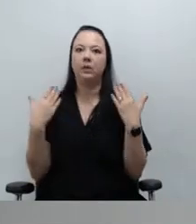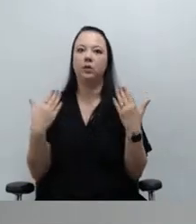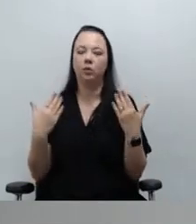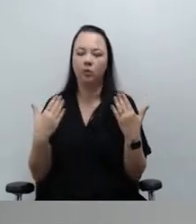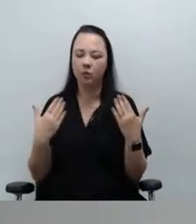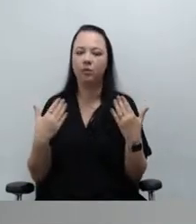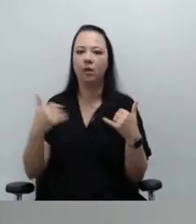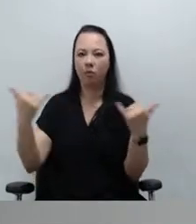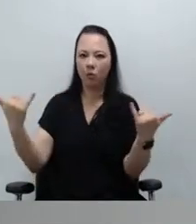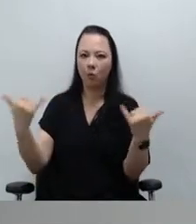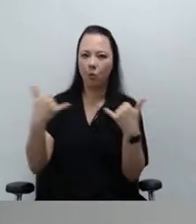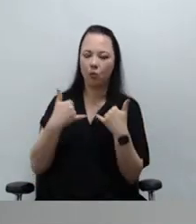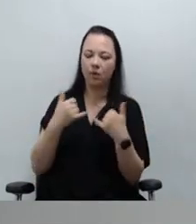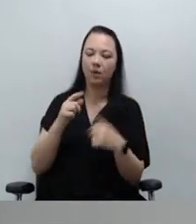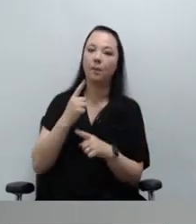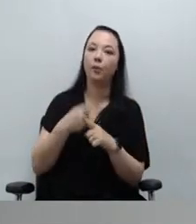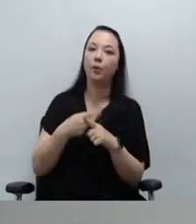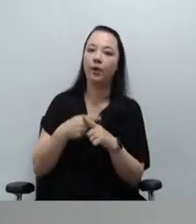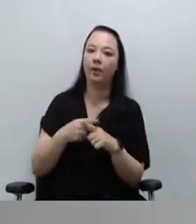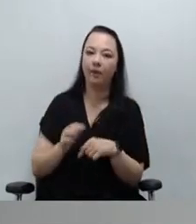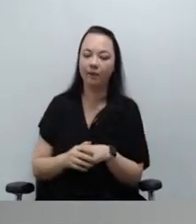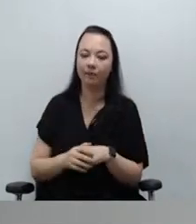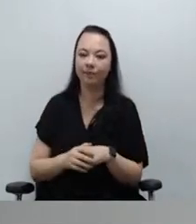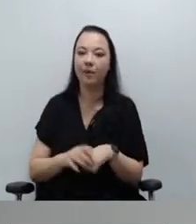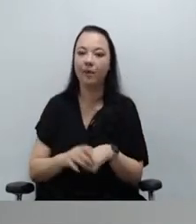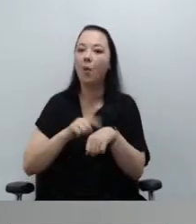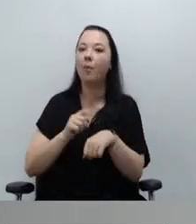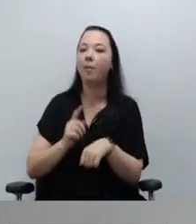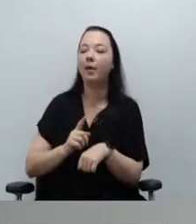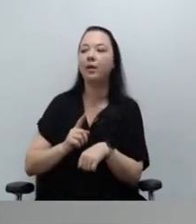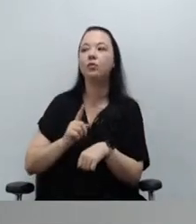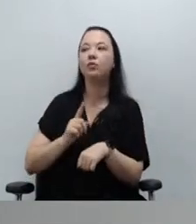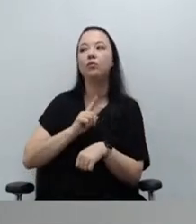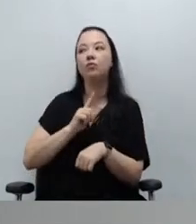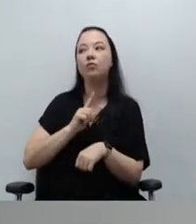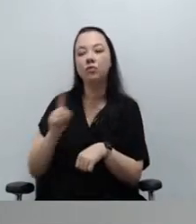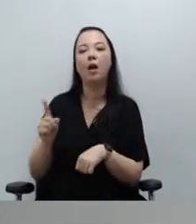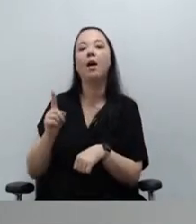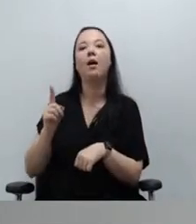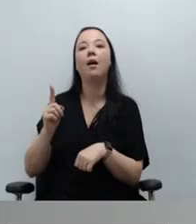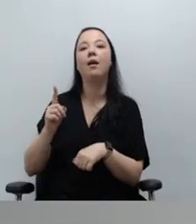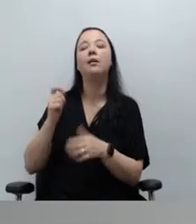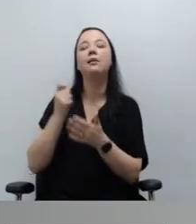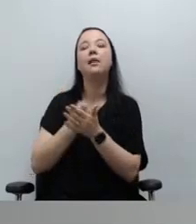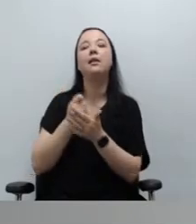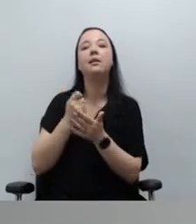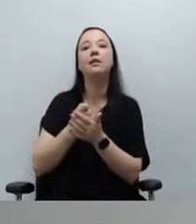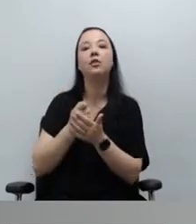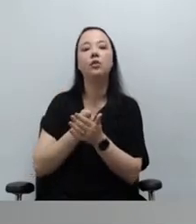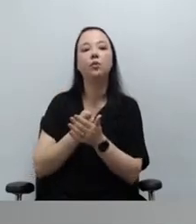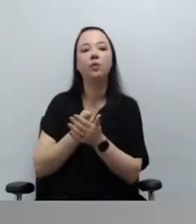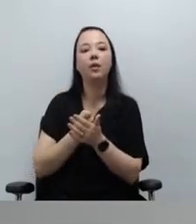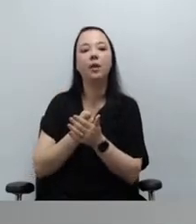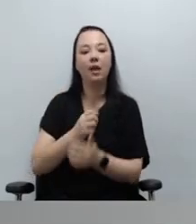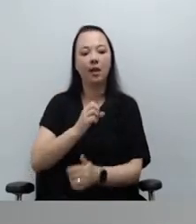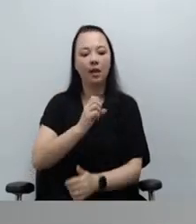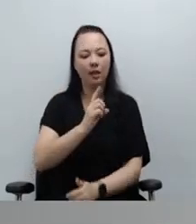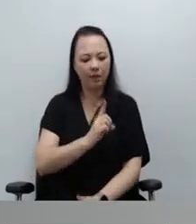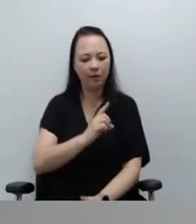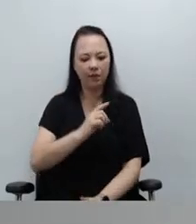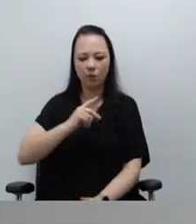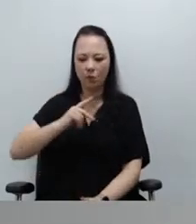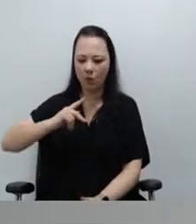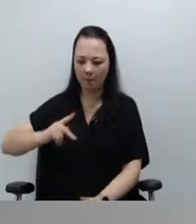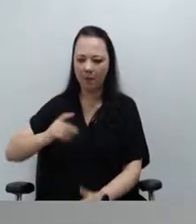próprio Conselho Superior, em momento anterior, já decidiu que nenhuma unidade da Defensoria Pública pode ser criada